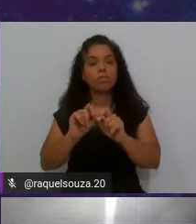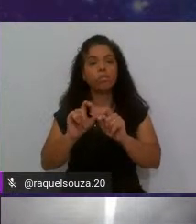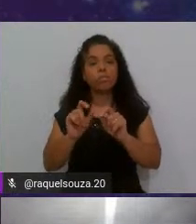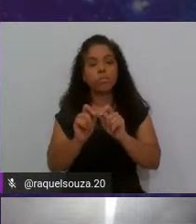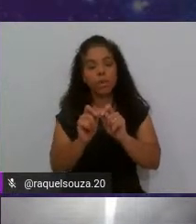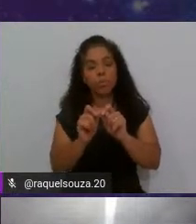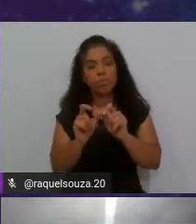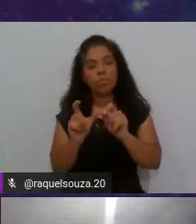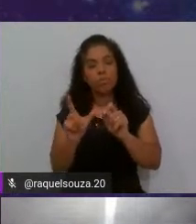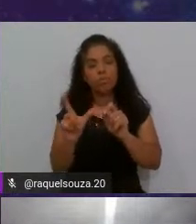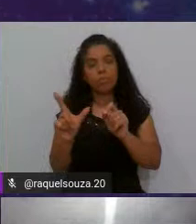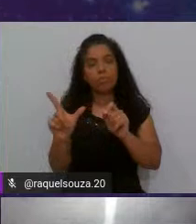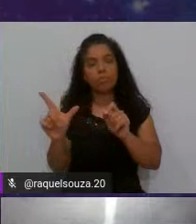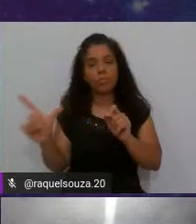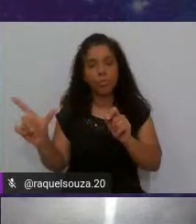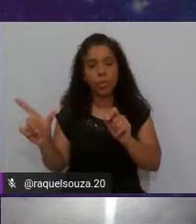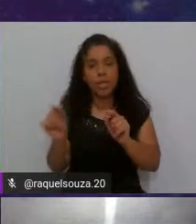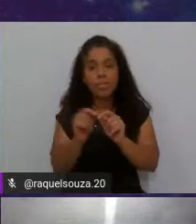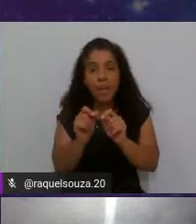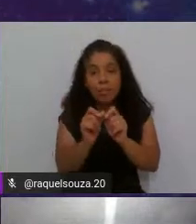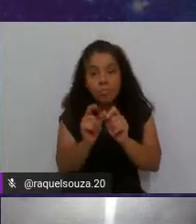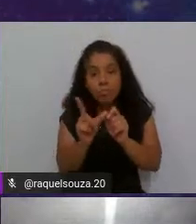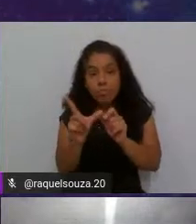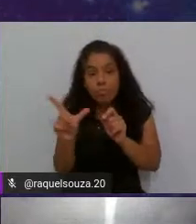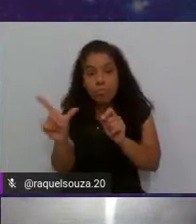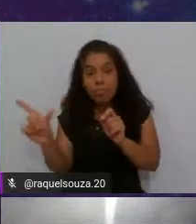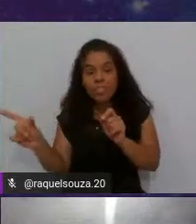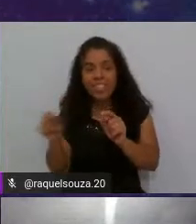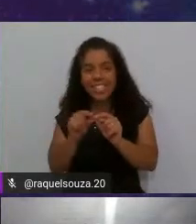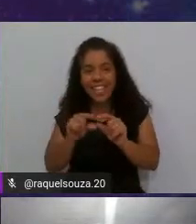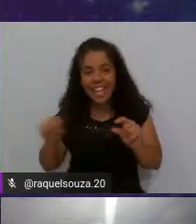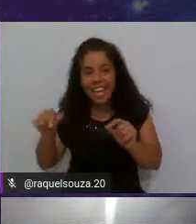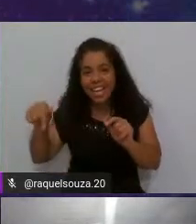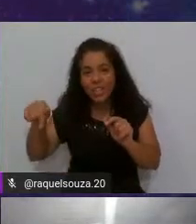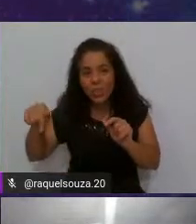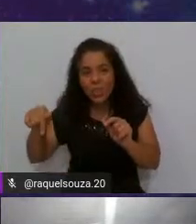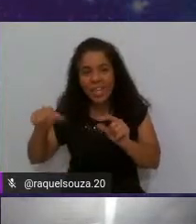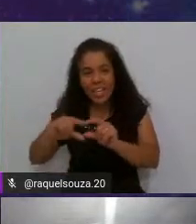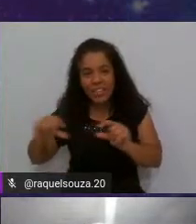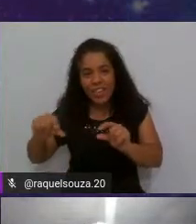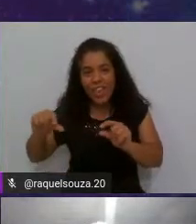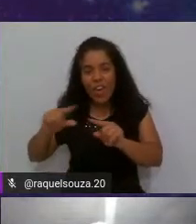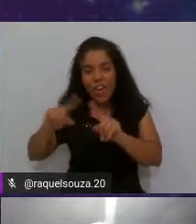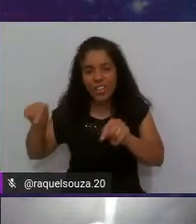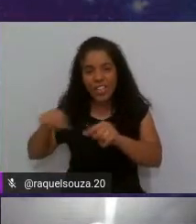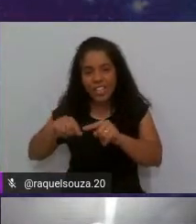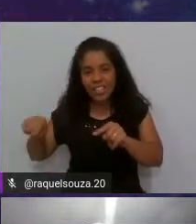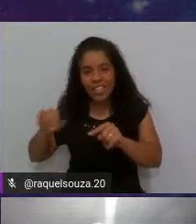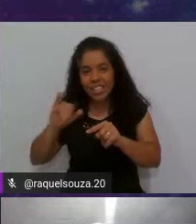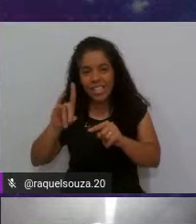nesse canto inferior aqui da da tela da sua IDE